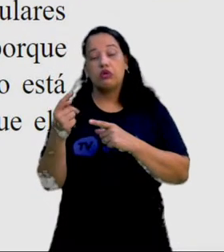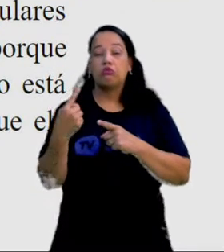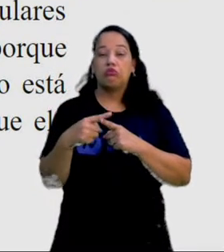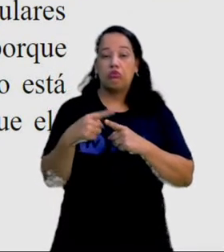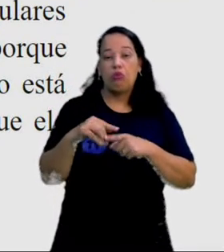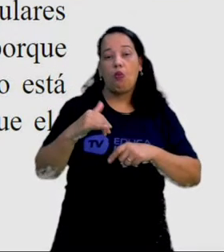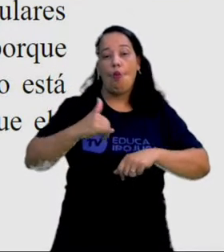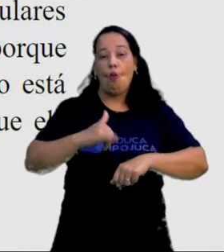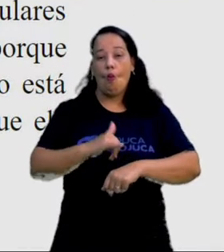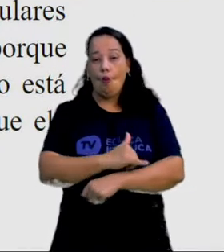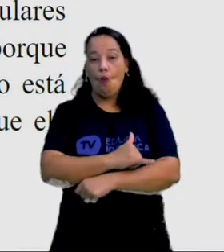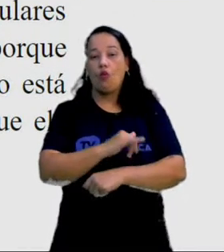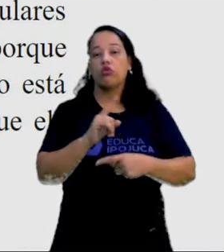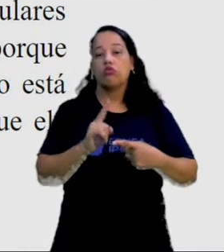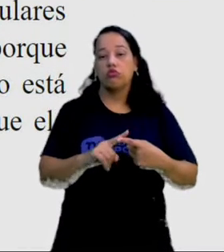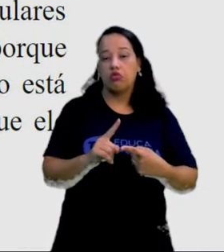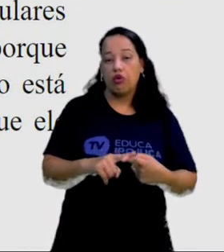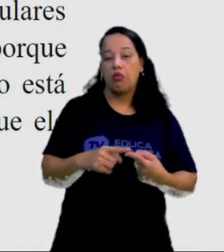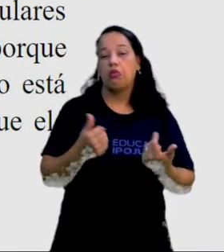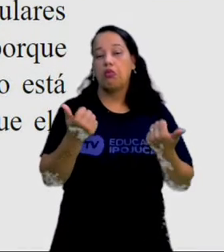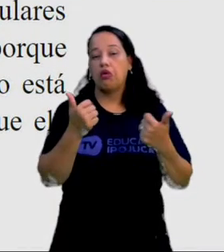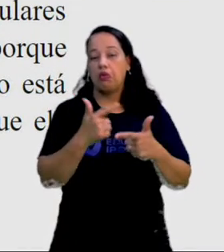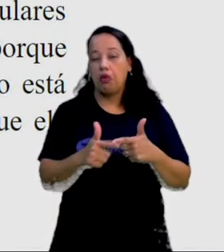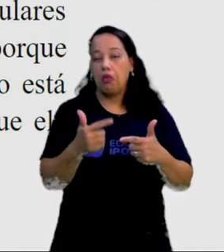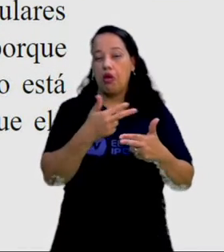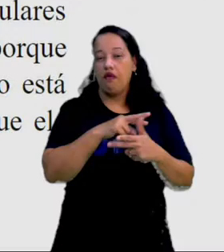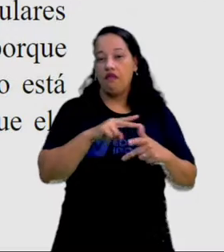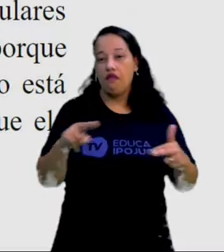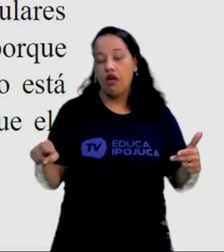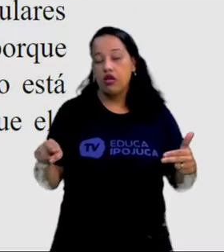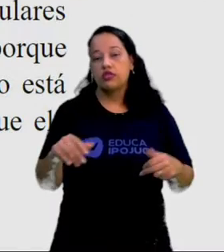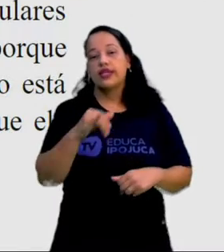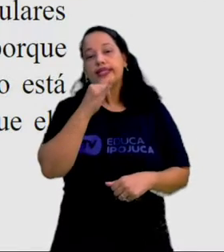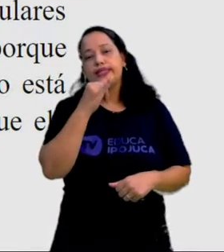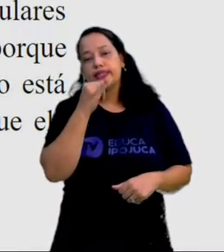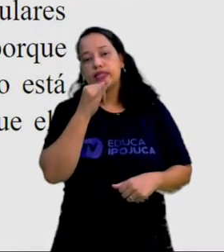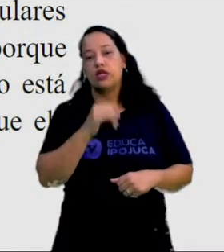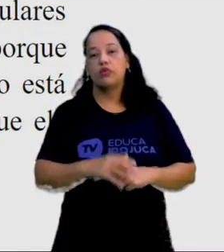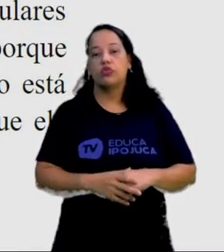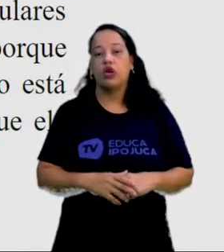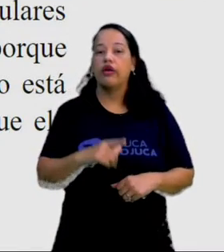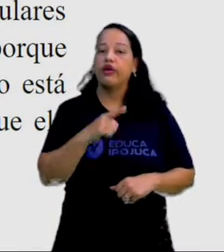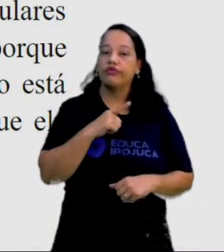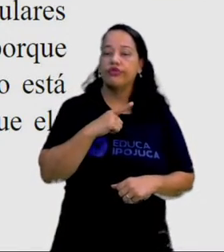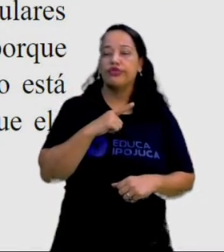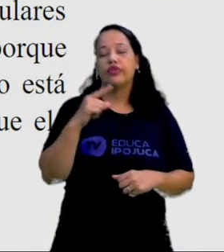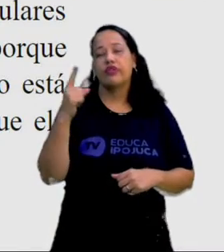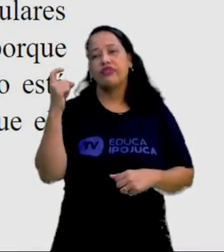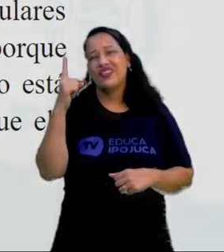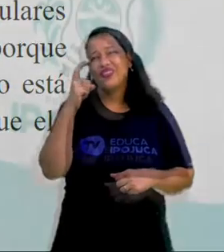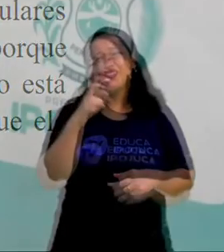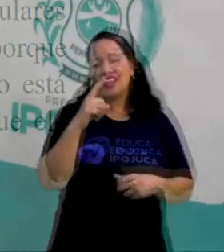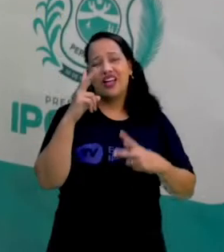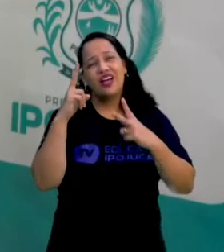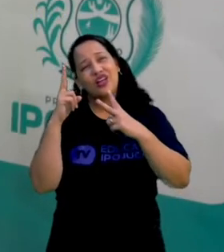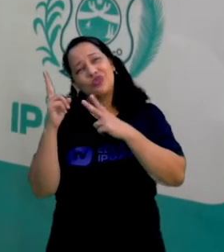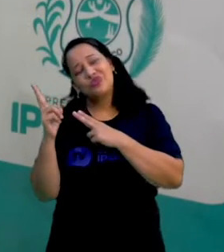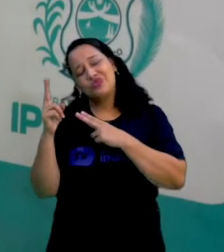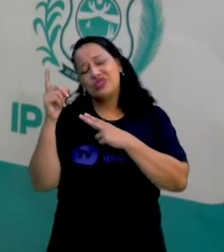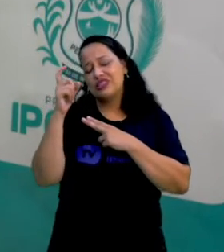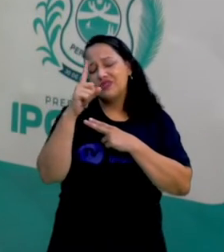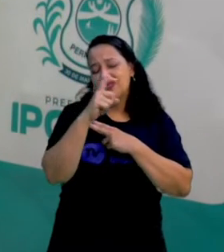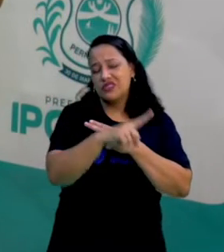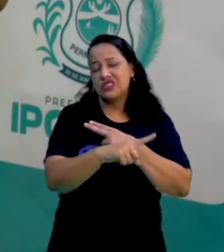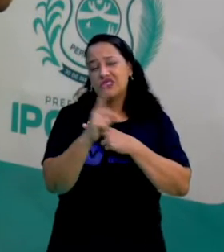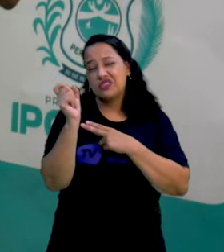peso e todas as complicações que ela acarreta. Então, por exemplo, Ah, eu tenho dificuldade para dormir à noite, né? Estou